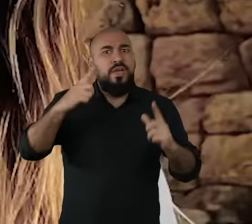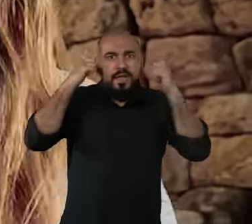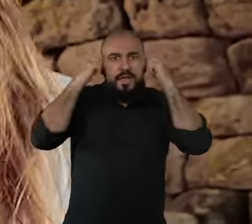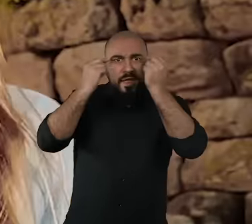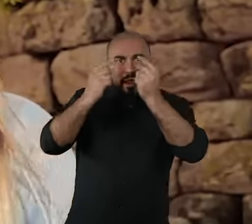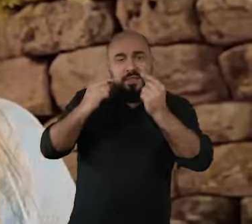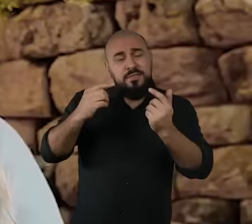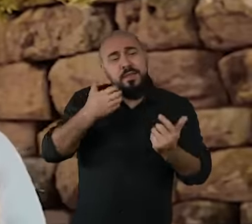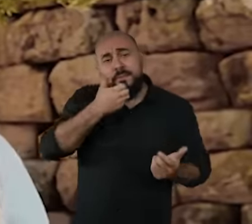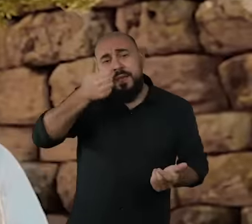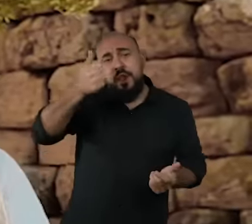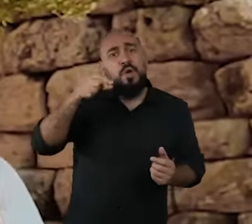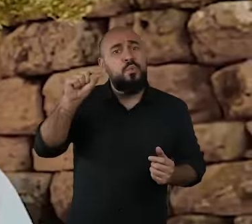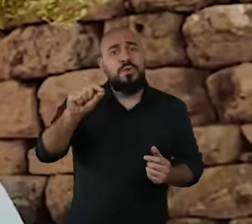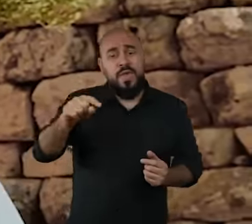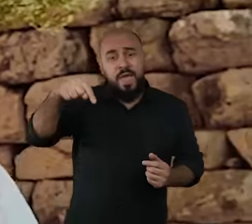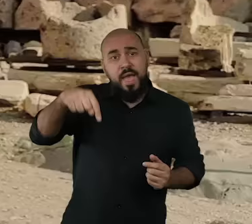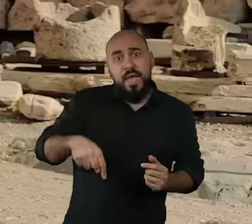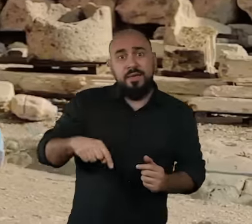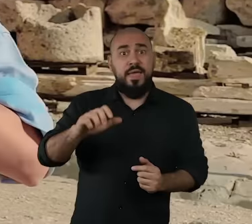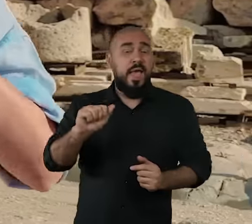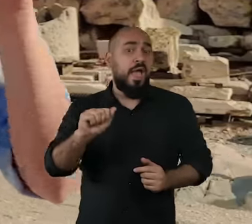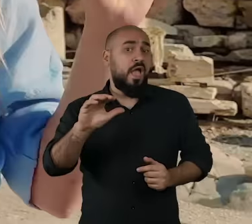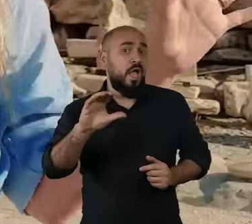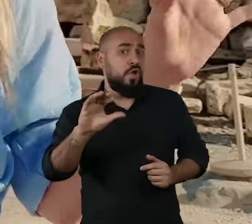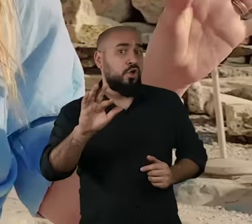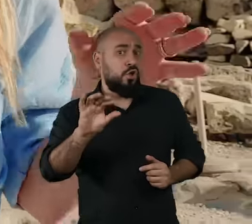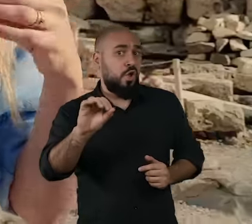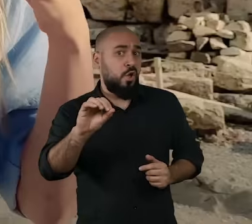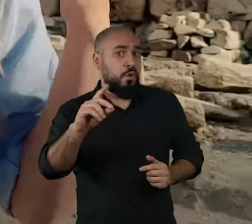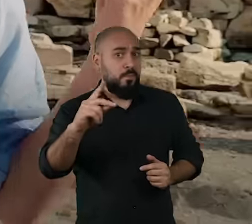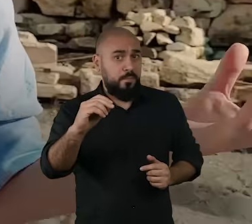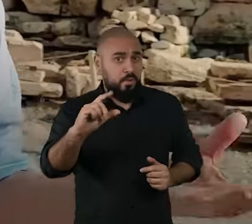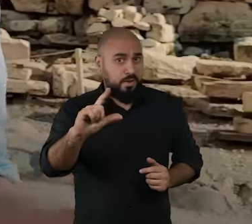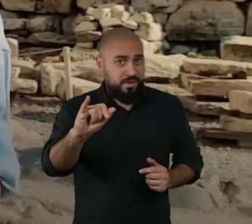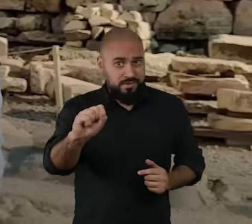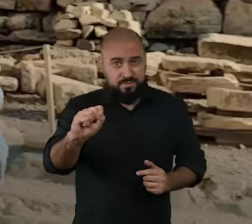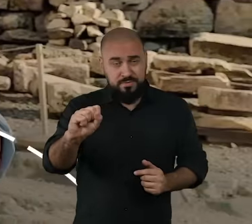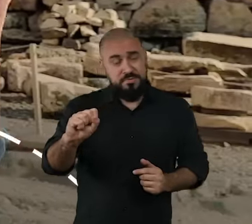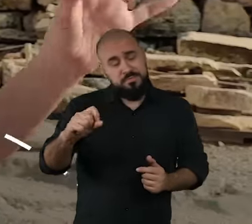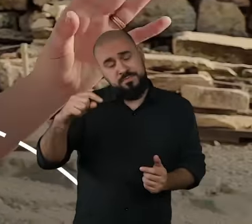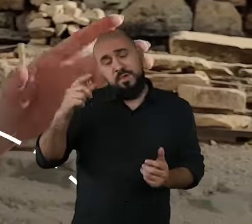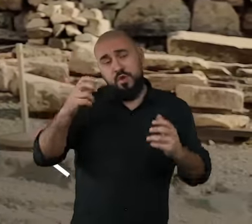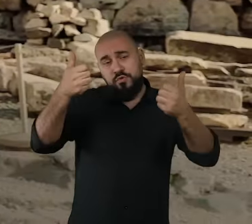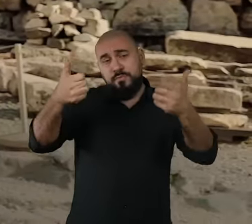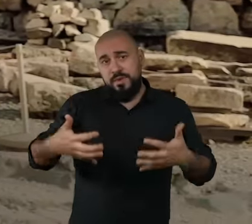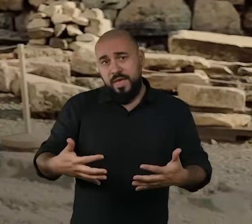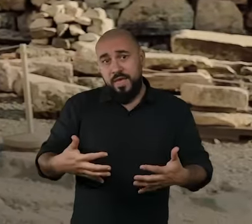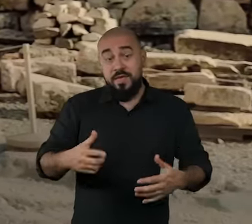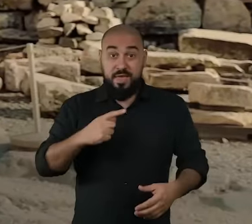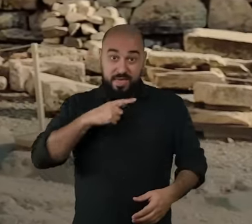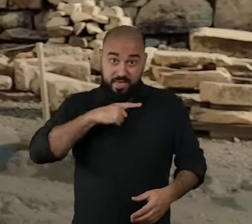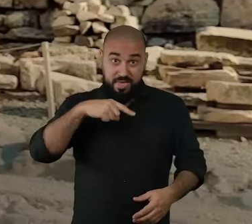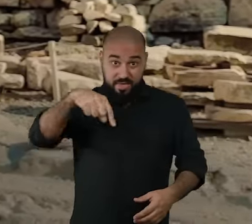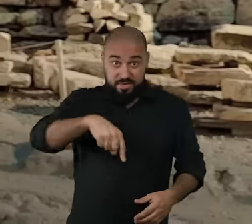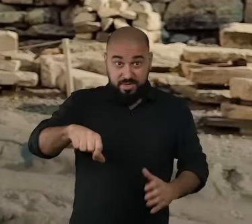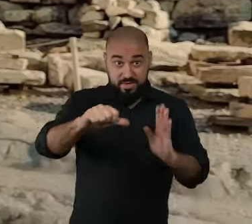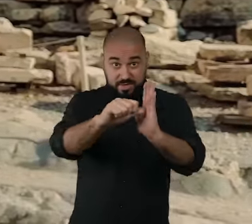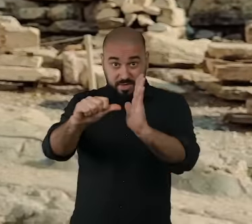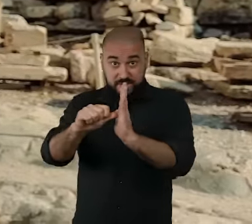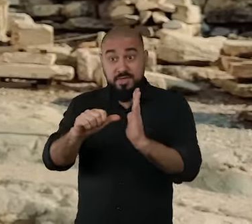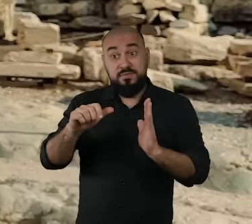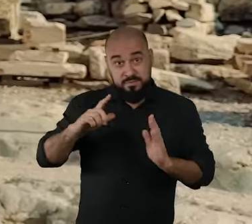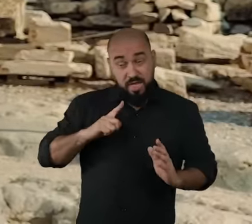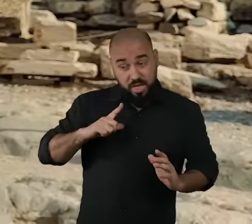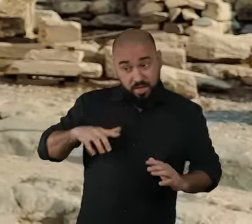aqui na Acrópole em Atenas pra contar isso. Por toda a Grécia, existem muitas oliveiras em todas as cidades, pelas estradas, só que